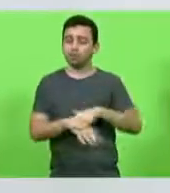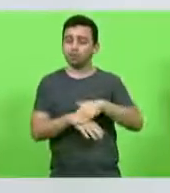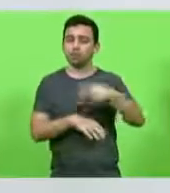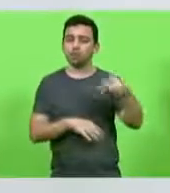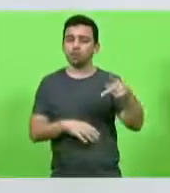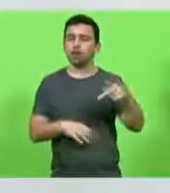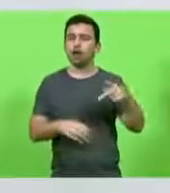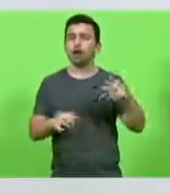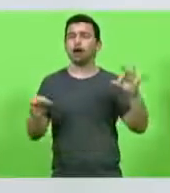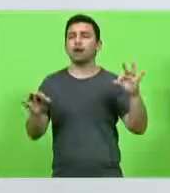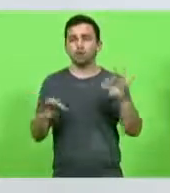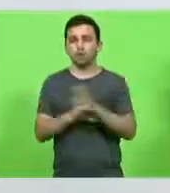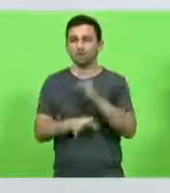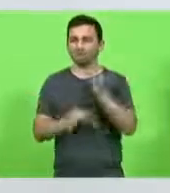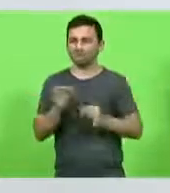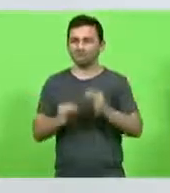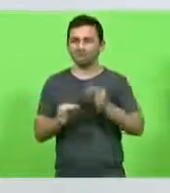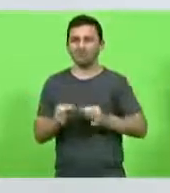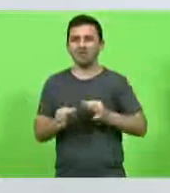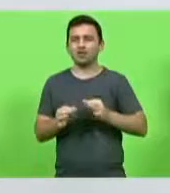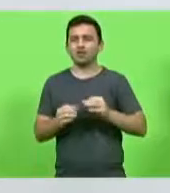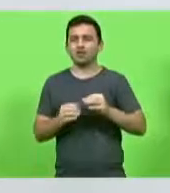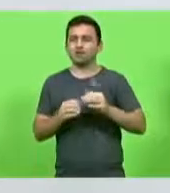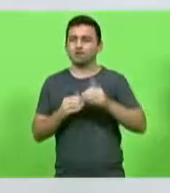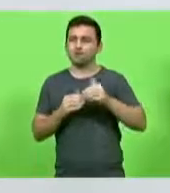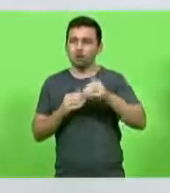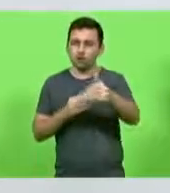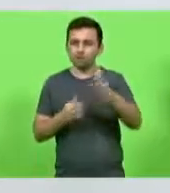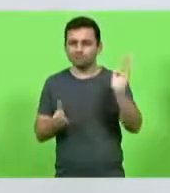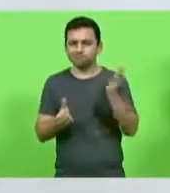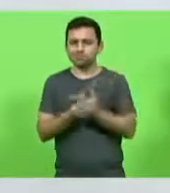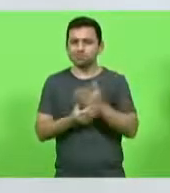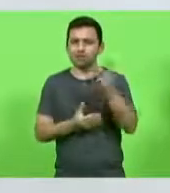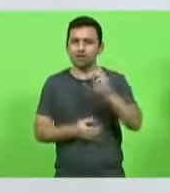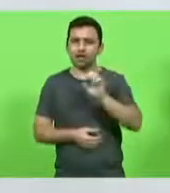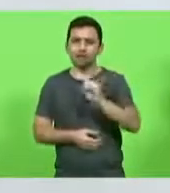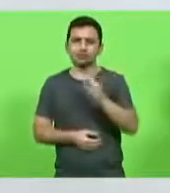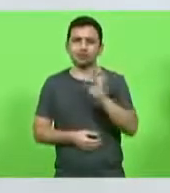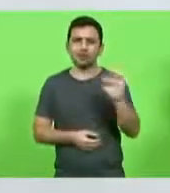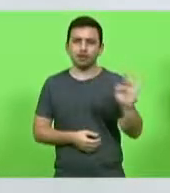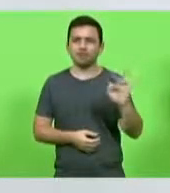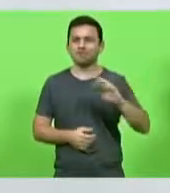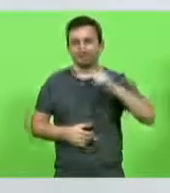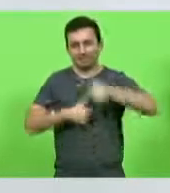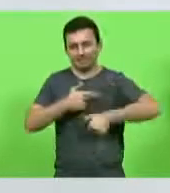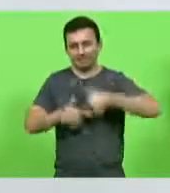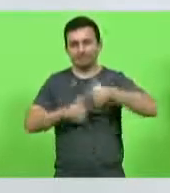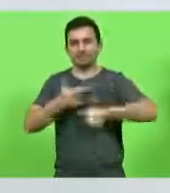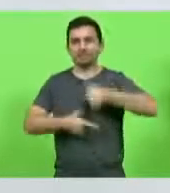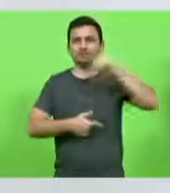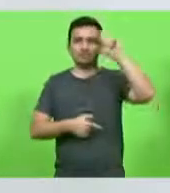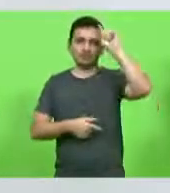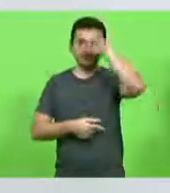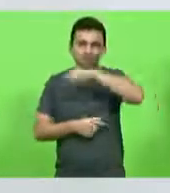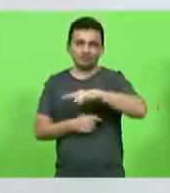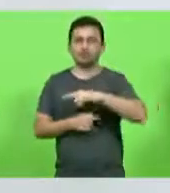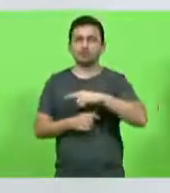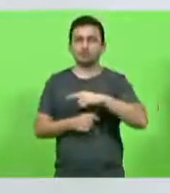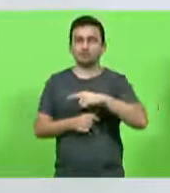terminou, foi judicializada, terminou no Supremo Tribunal. Graças a Deus, foi muito trabalho, foi muito